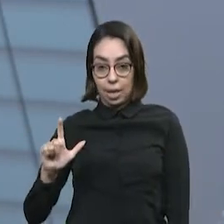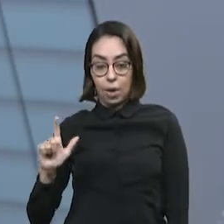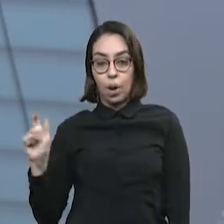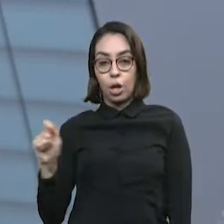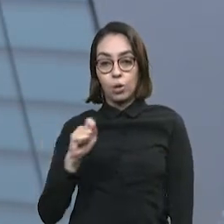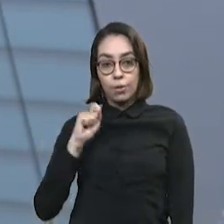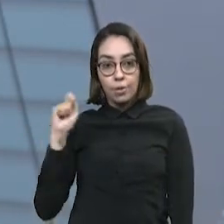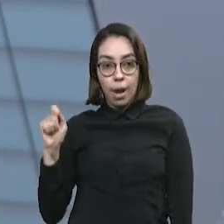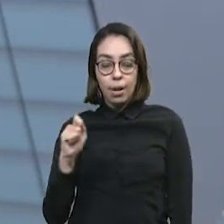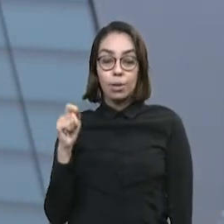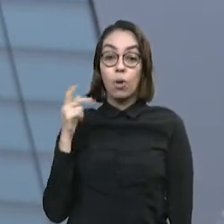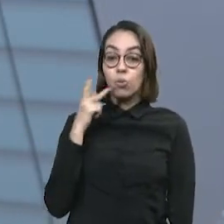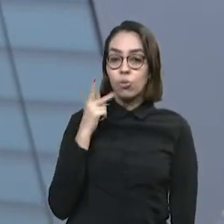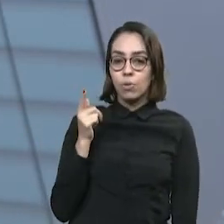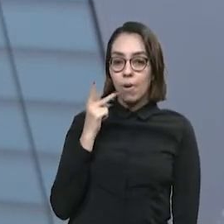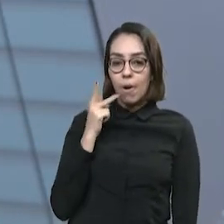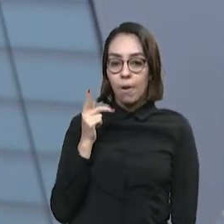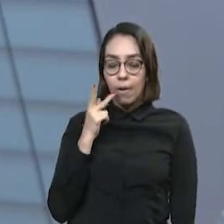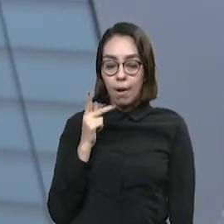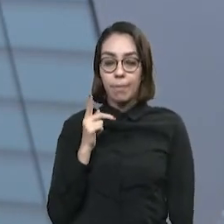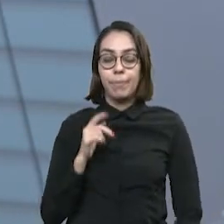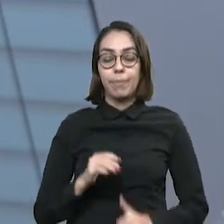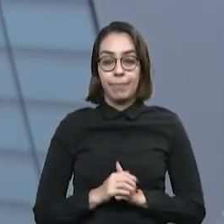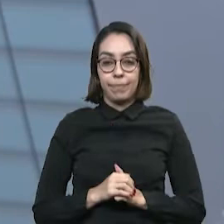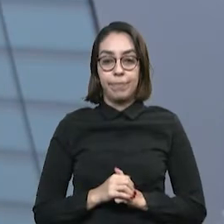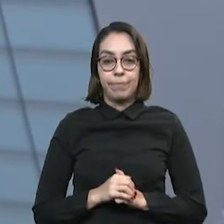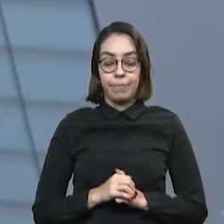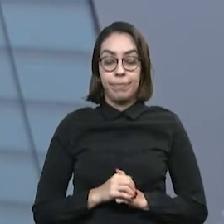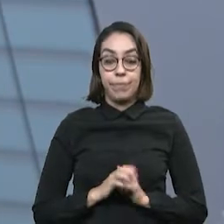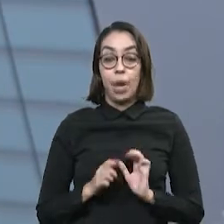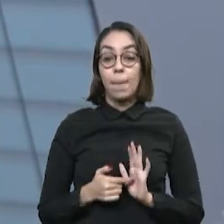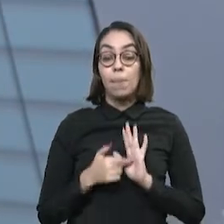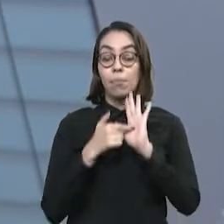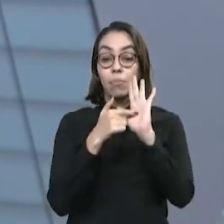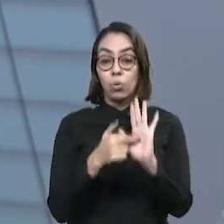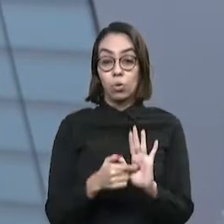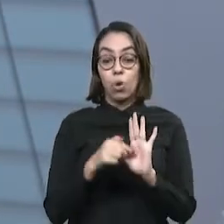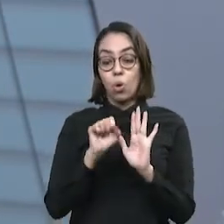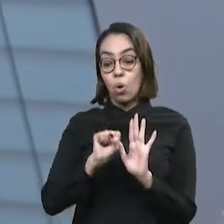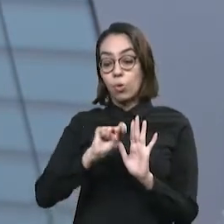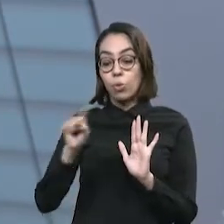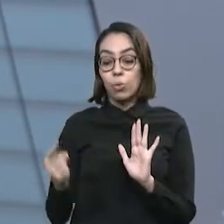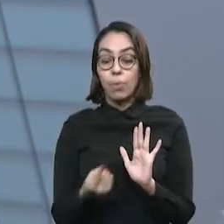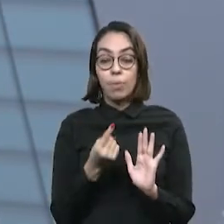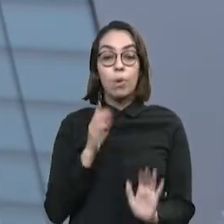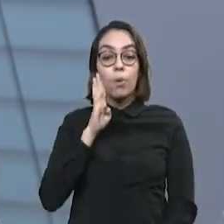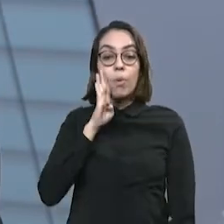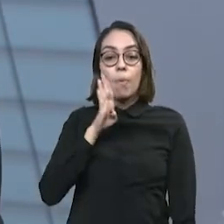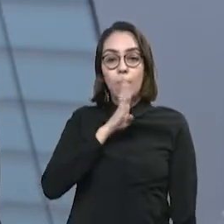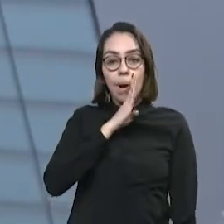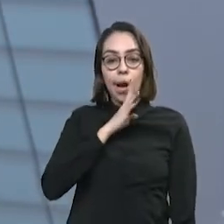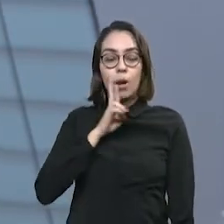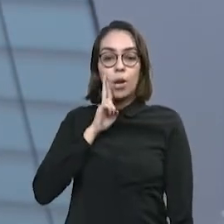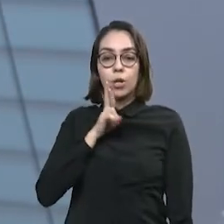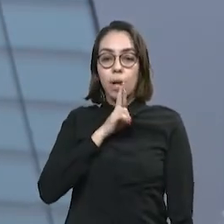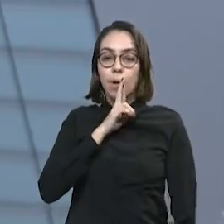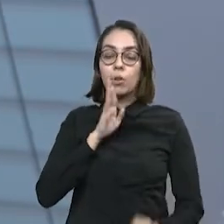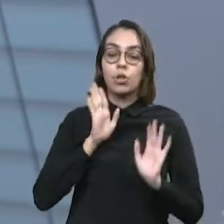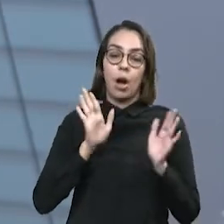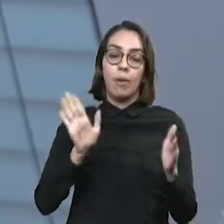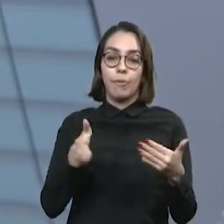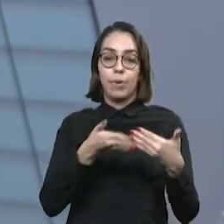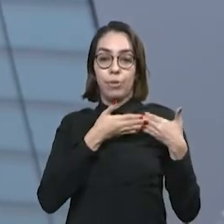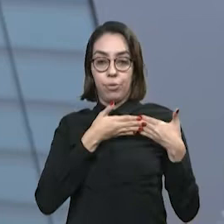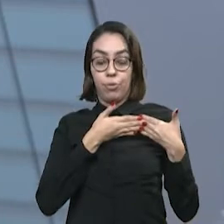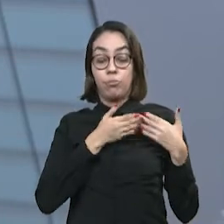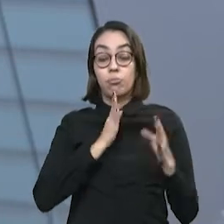a Brasel-Ceará, pelo menos 8 mil, entre bares e restaurantes, fecharam suas portas em todo o Ceará por